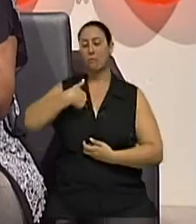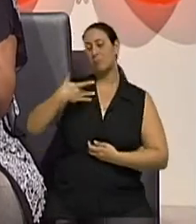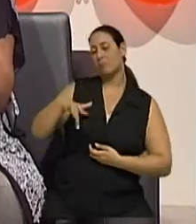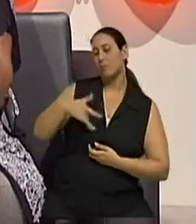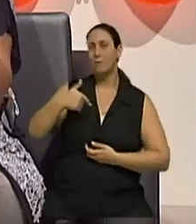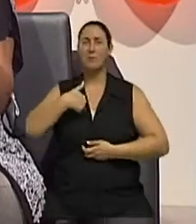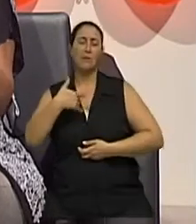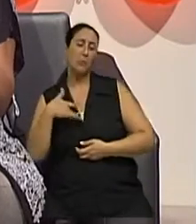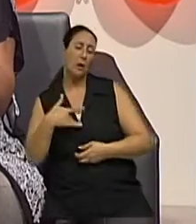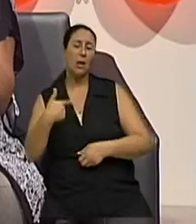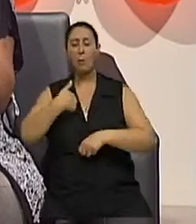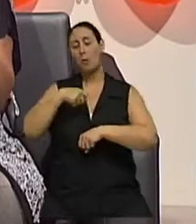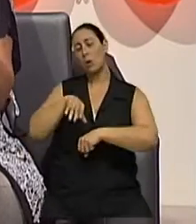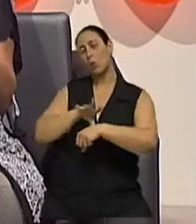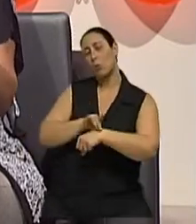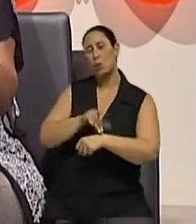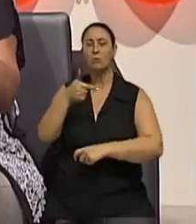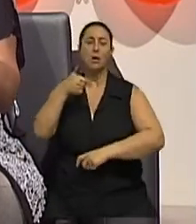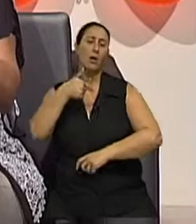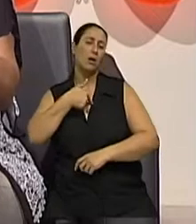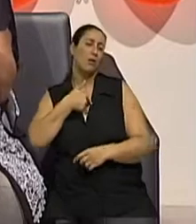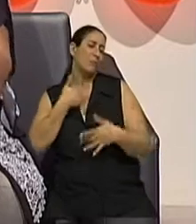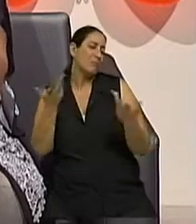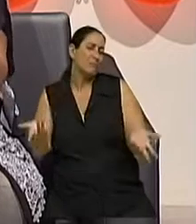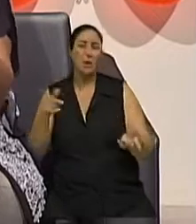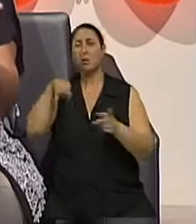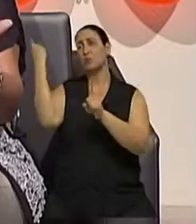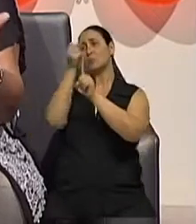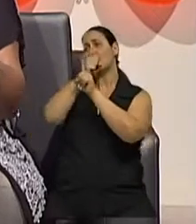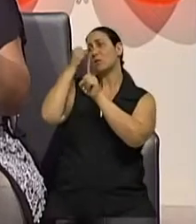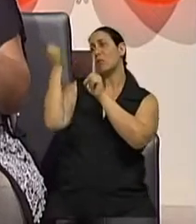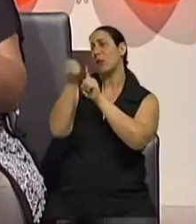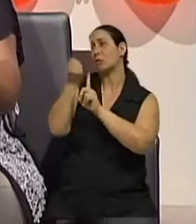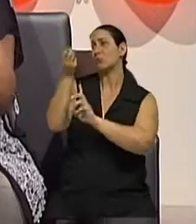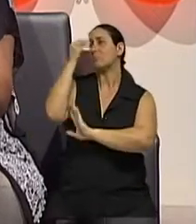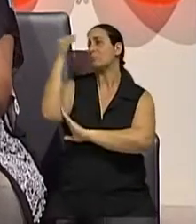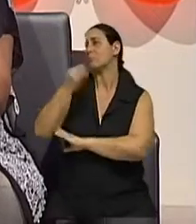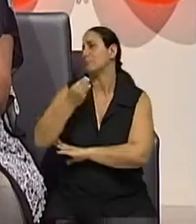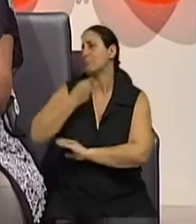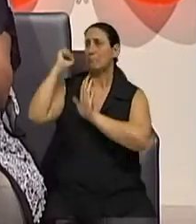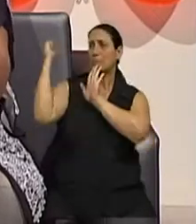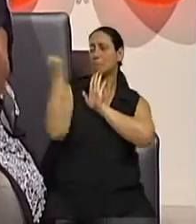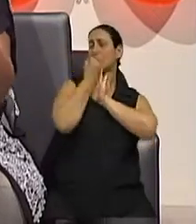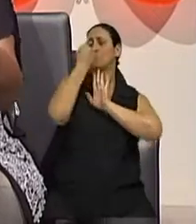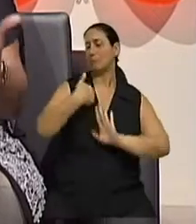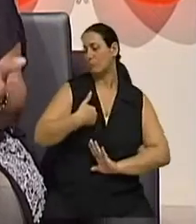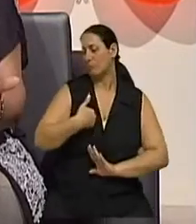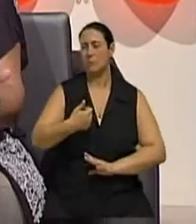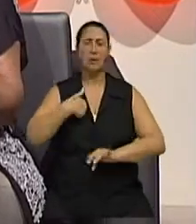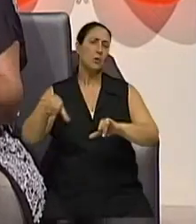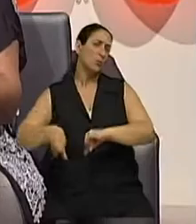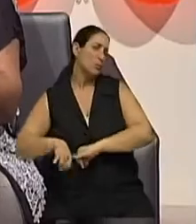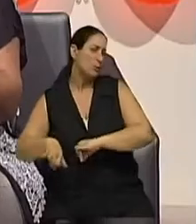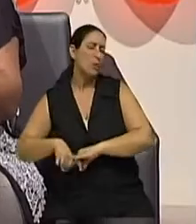vida, né? Eu sou doente, eu estou marcada, a sociedade me rotula, eu sou uma sobrevivente da